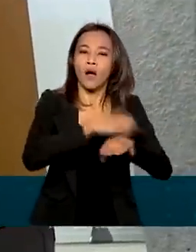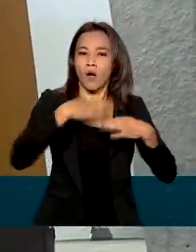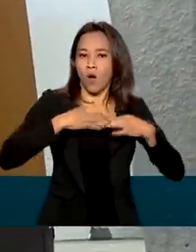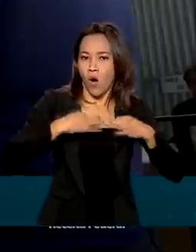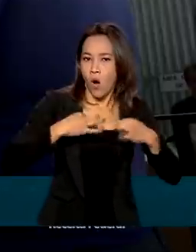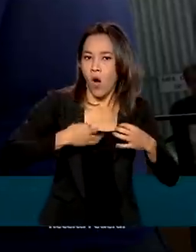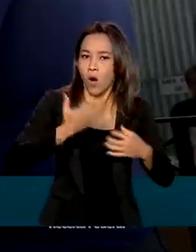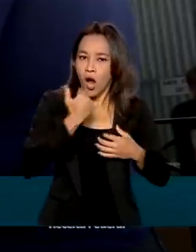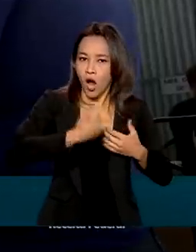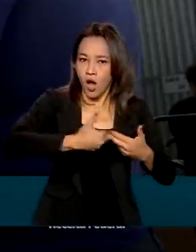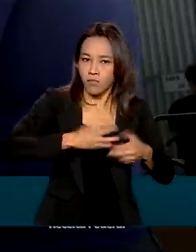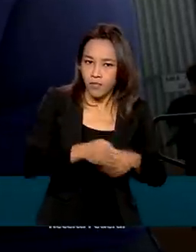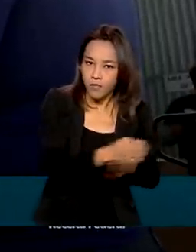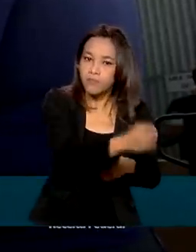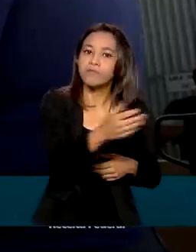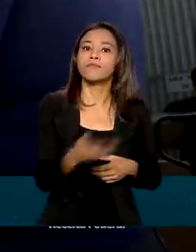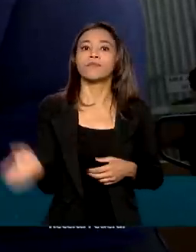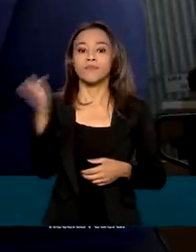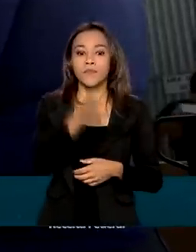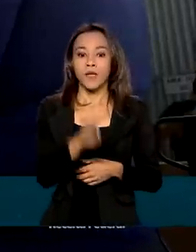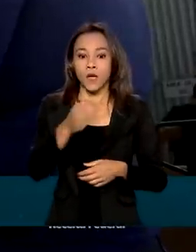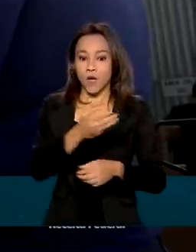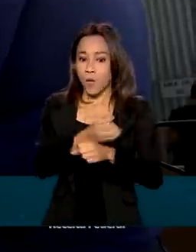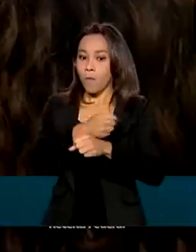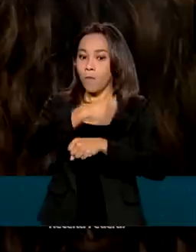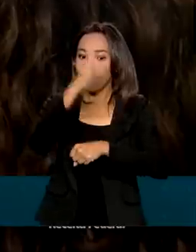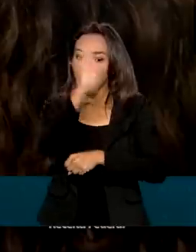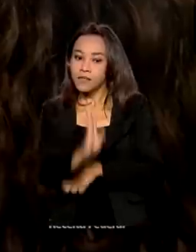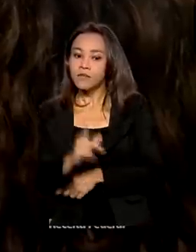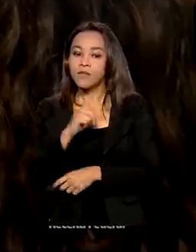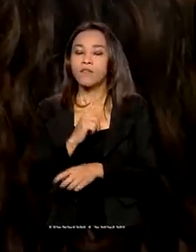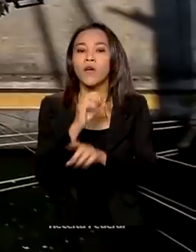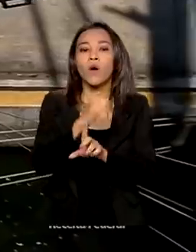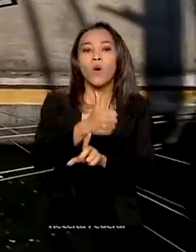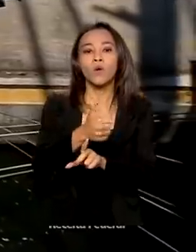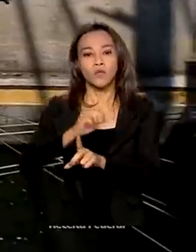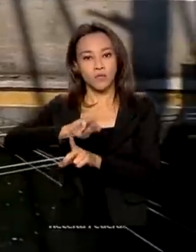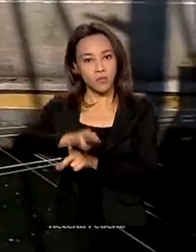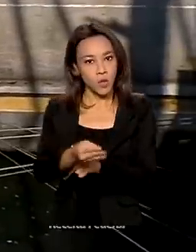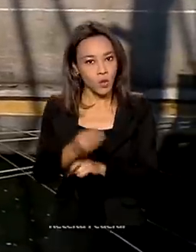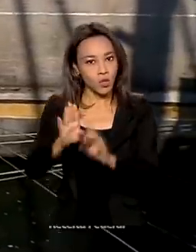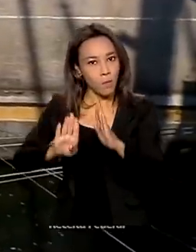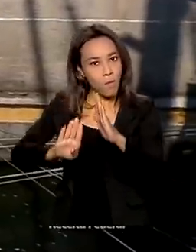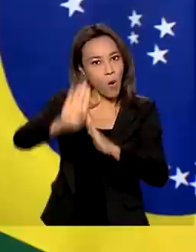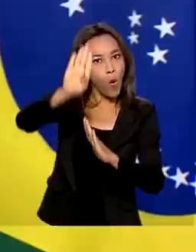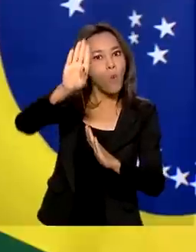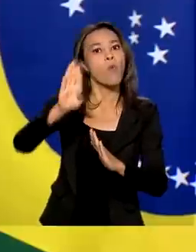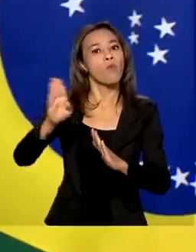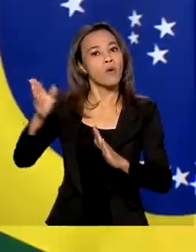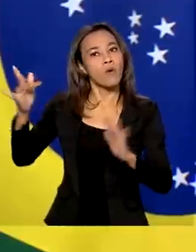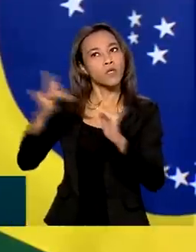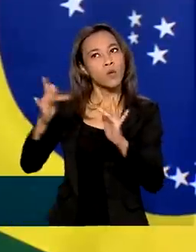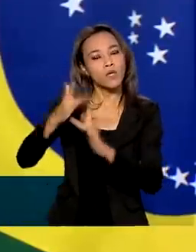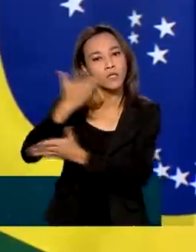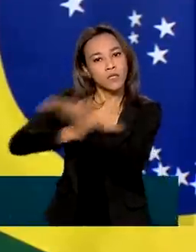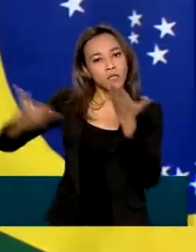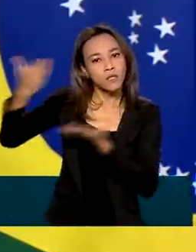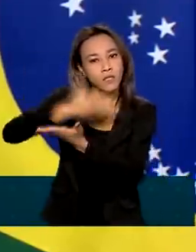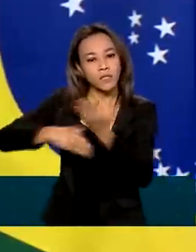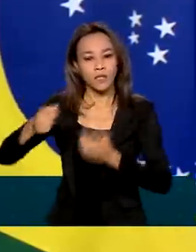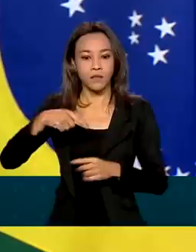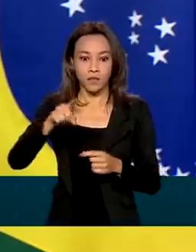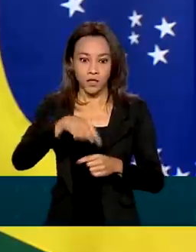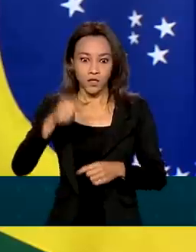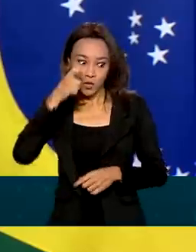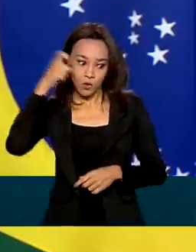Até abril deste ano, o Brasil mantinha um superávit de 11 milhões de dólares na relação com o país africano. De olho nos investimentos